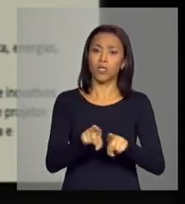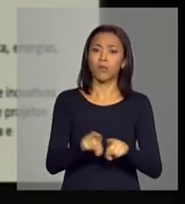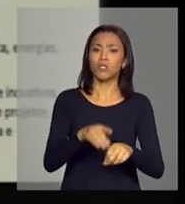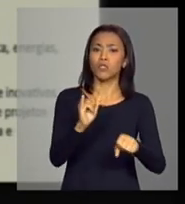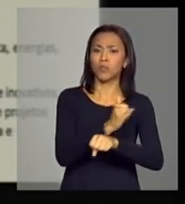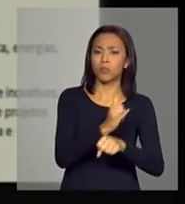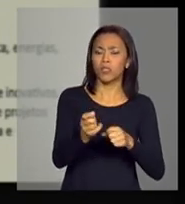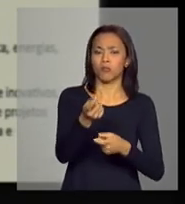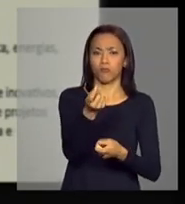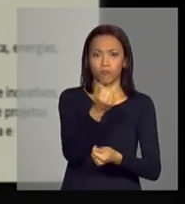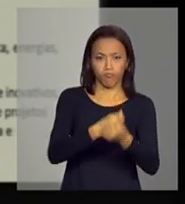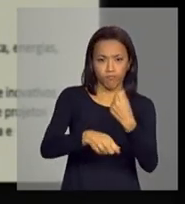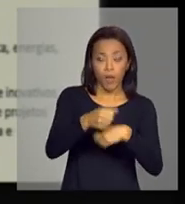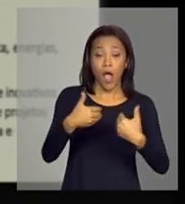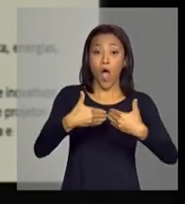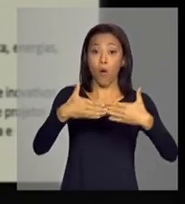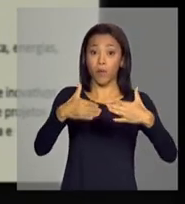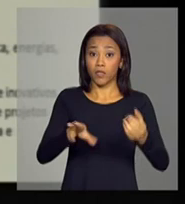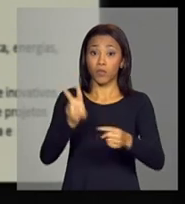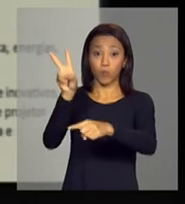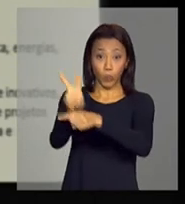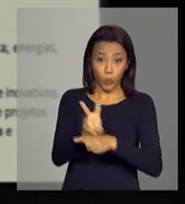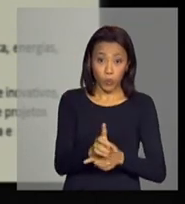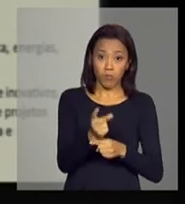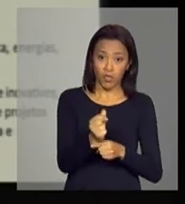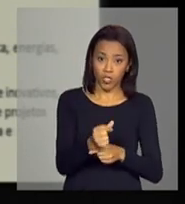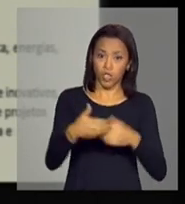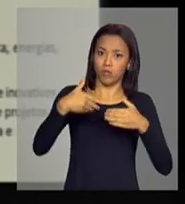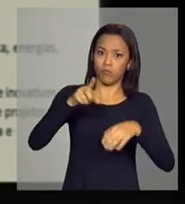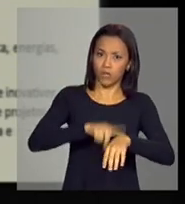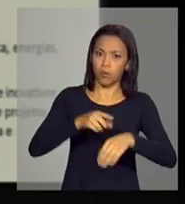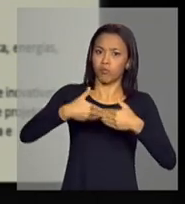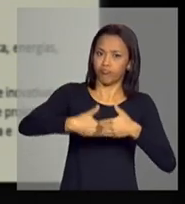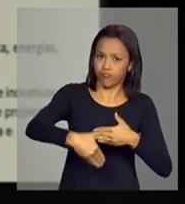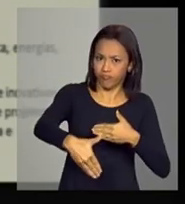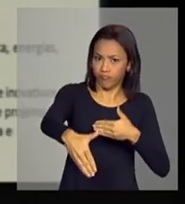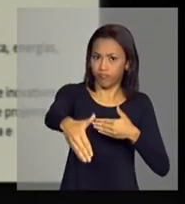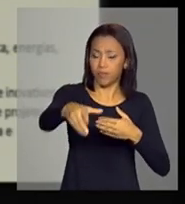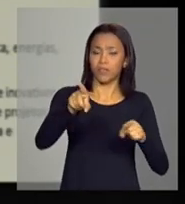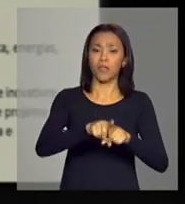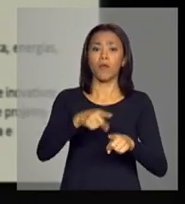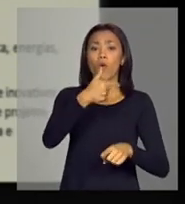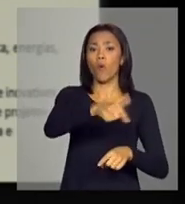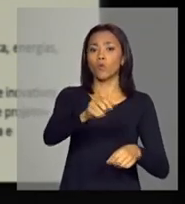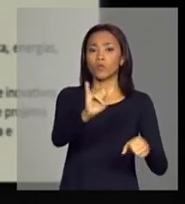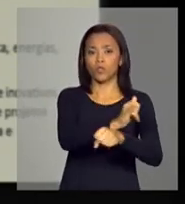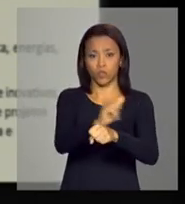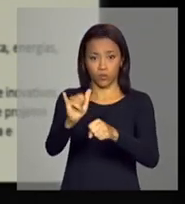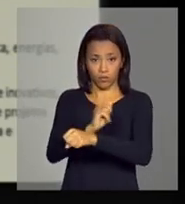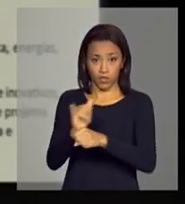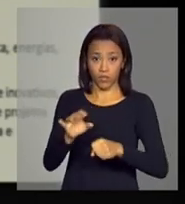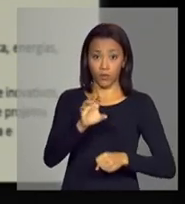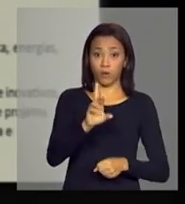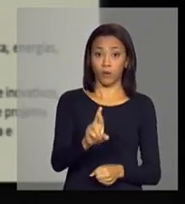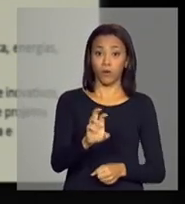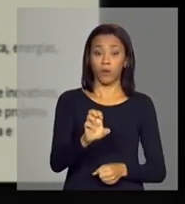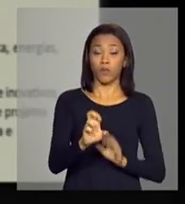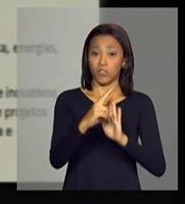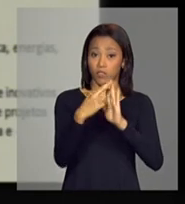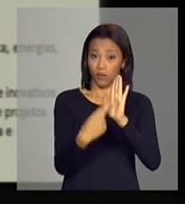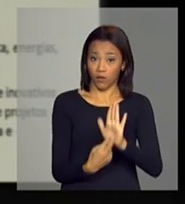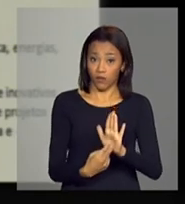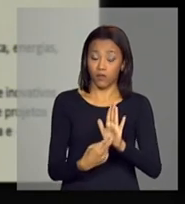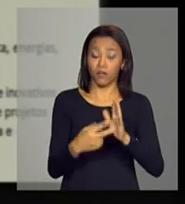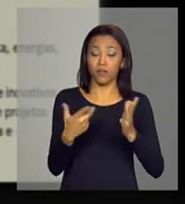aumentando o crédito de longo prazo, instrumentos regulatórios, ou seja, o governo